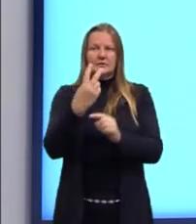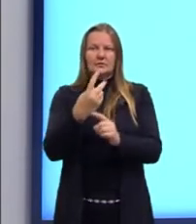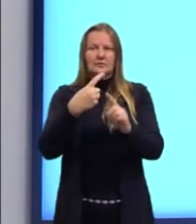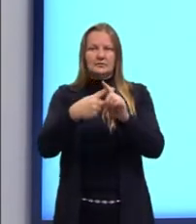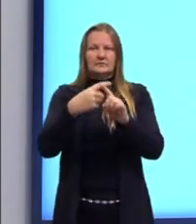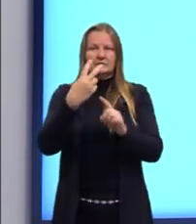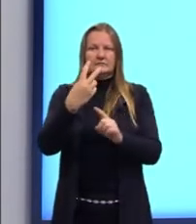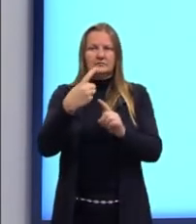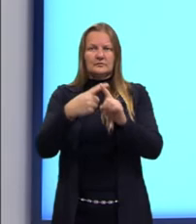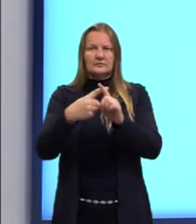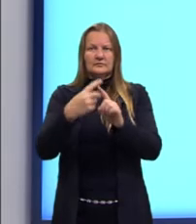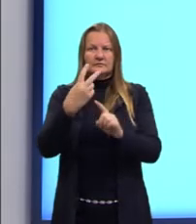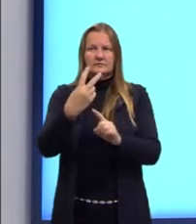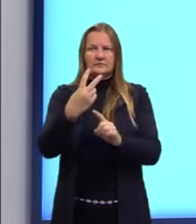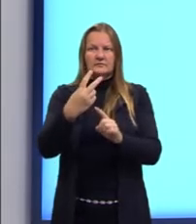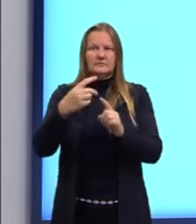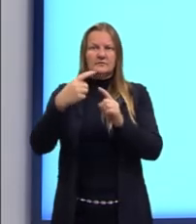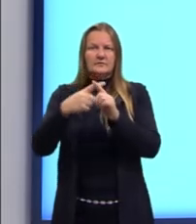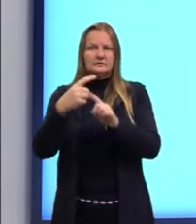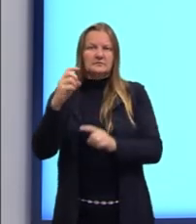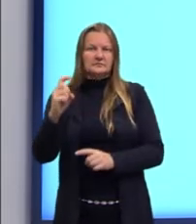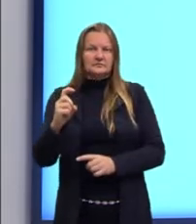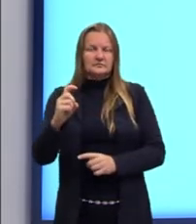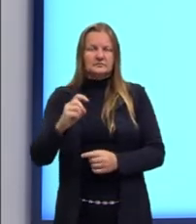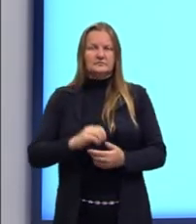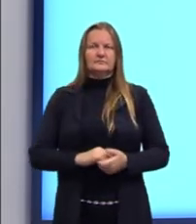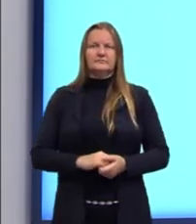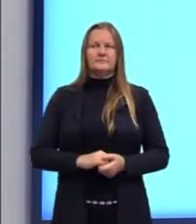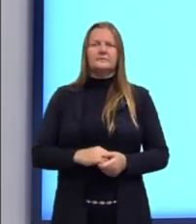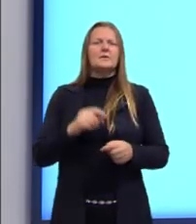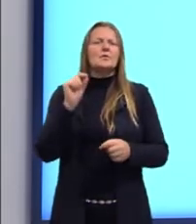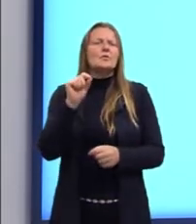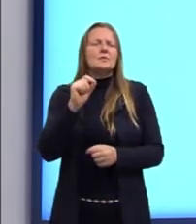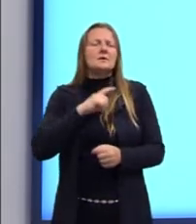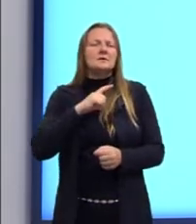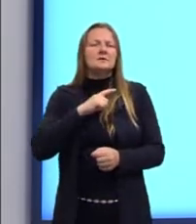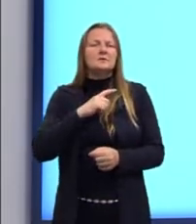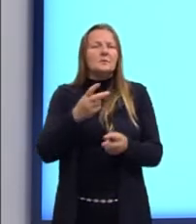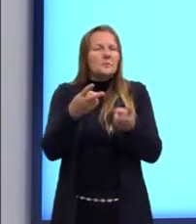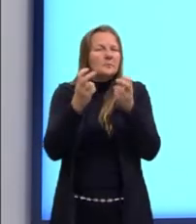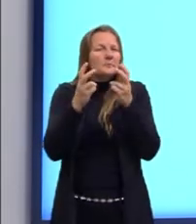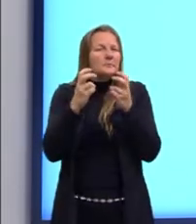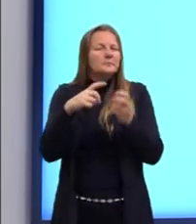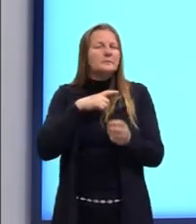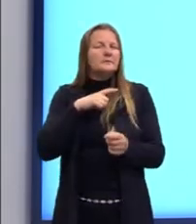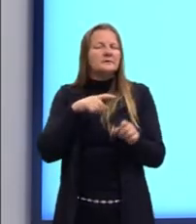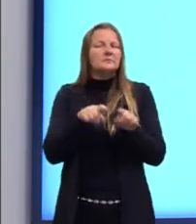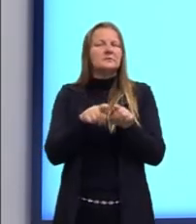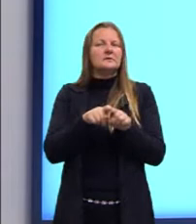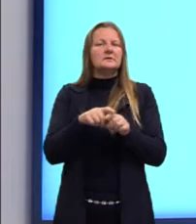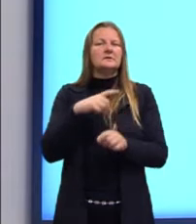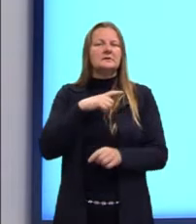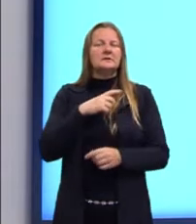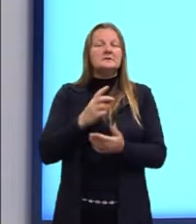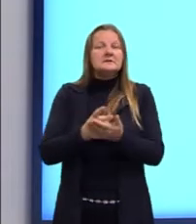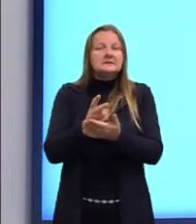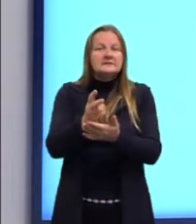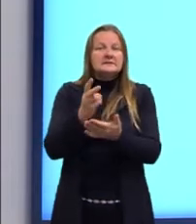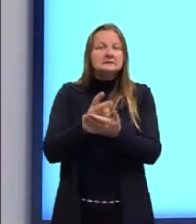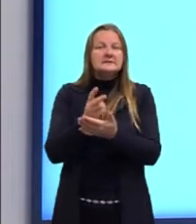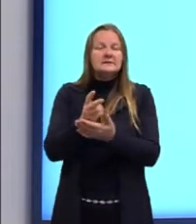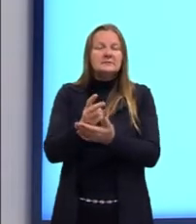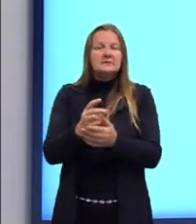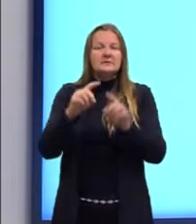2, vezes 2, vezes X. O que eu notei ainda? que nós temos sempre ali, né, os